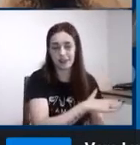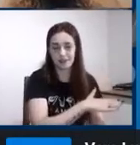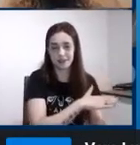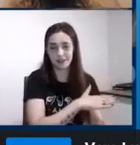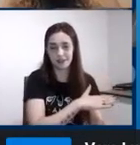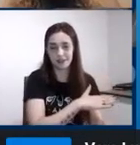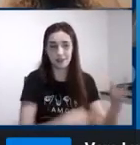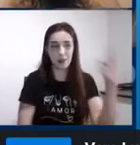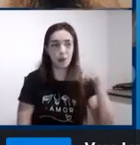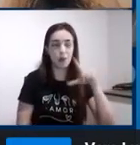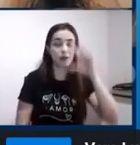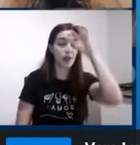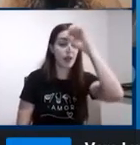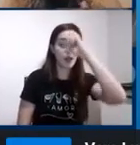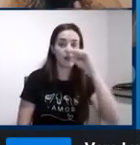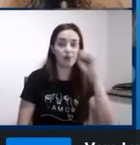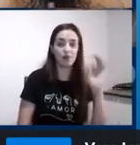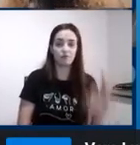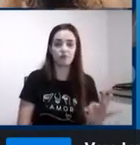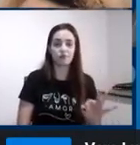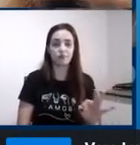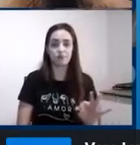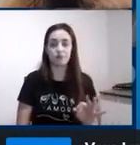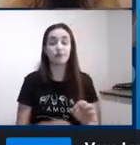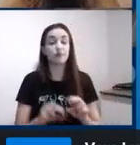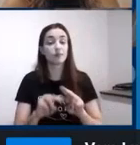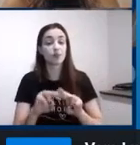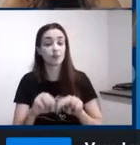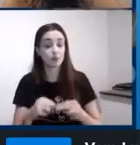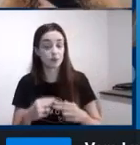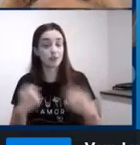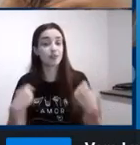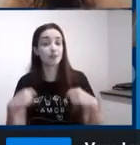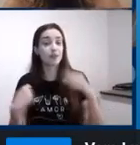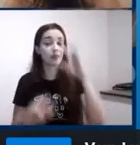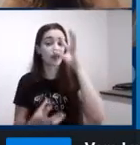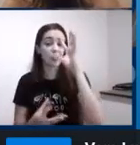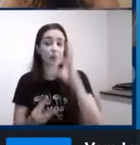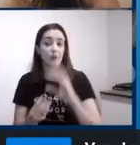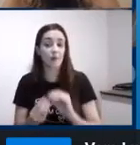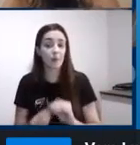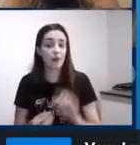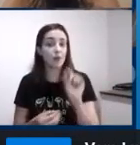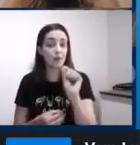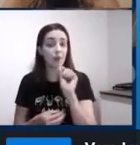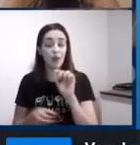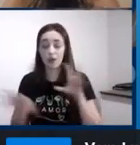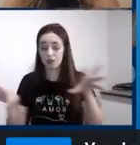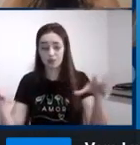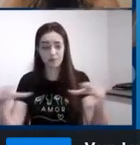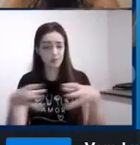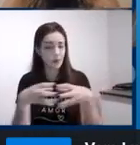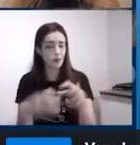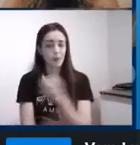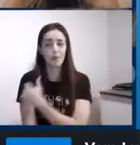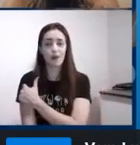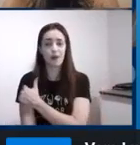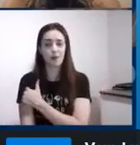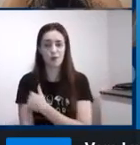os alunos de vocês e você vai conseguir integrar o grupo todo a classe toda de uma forma contínua